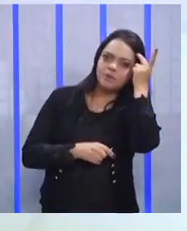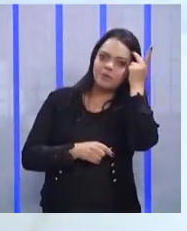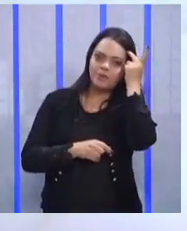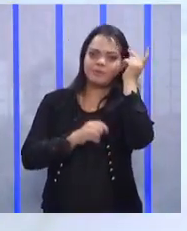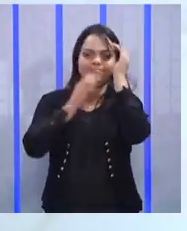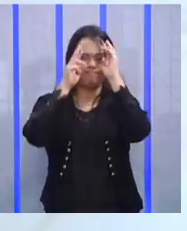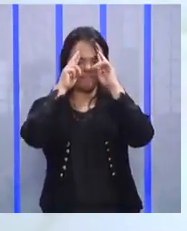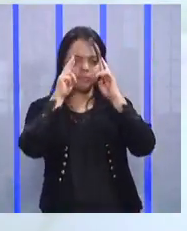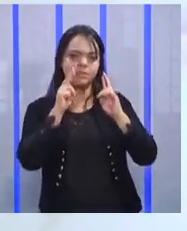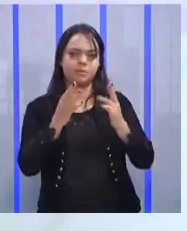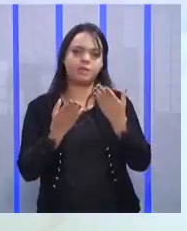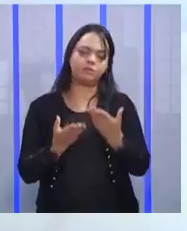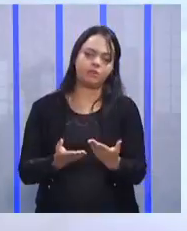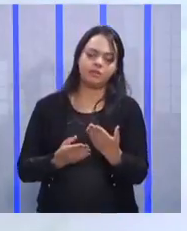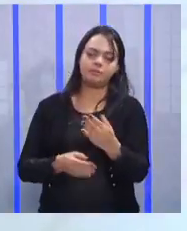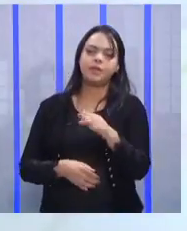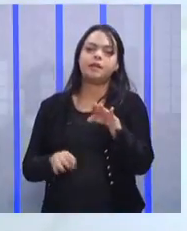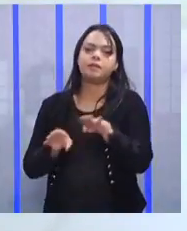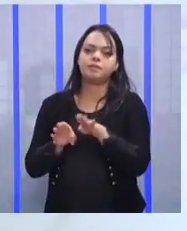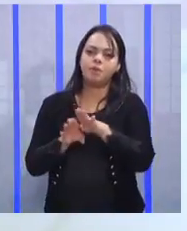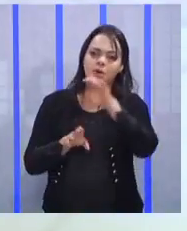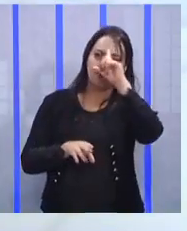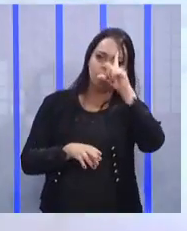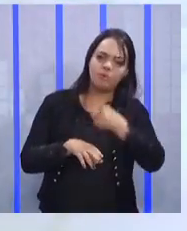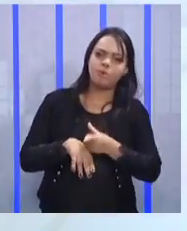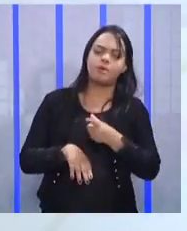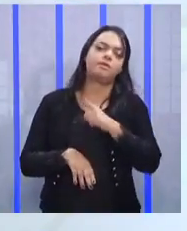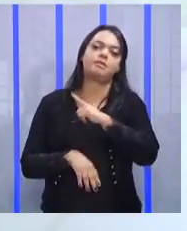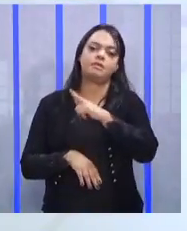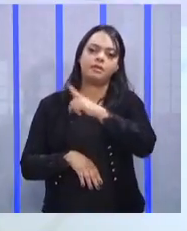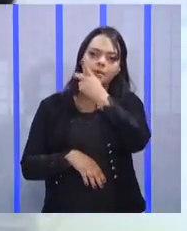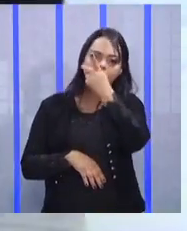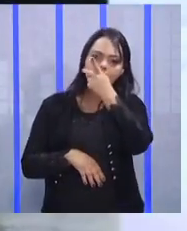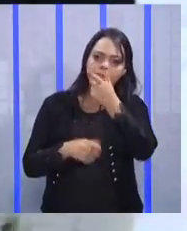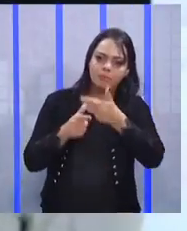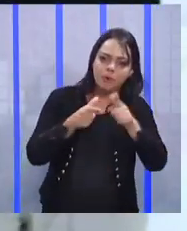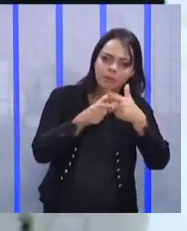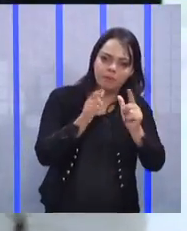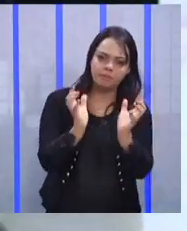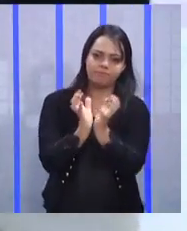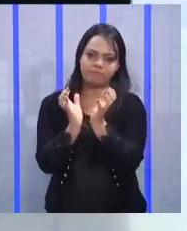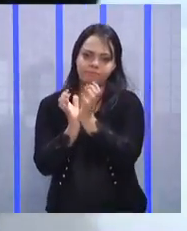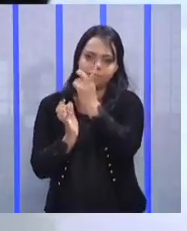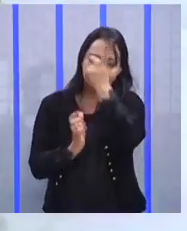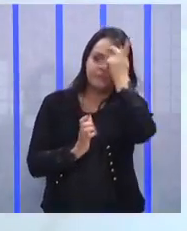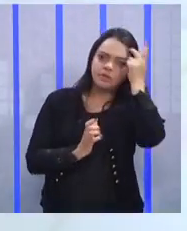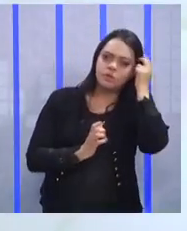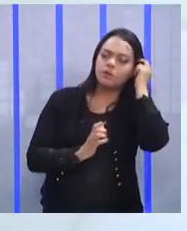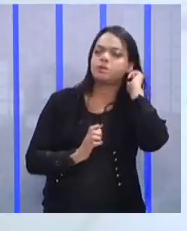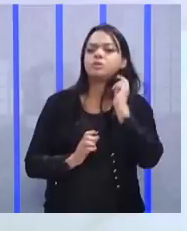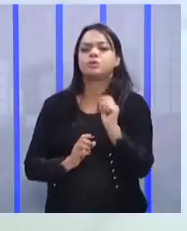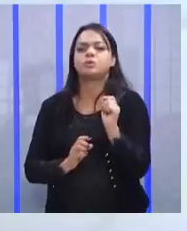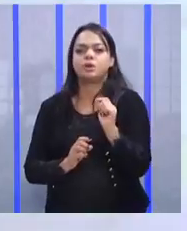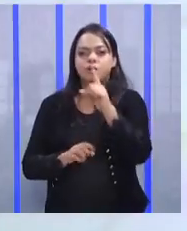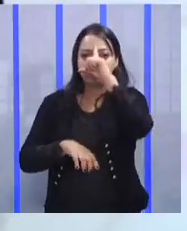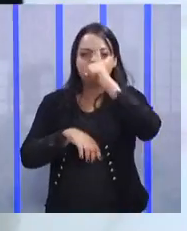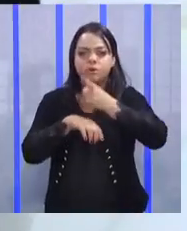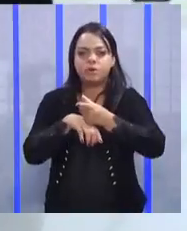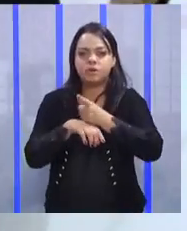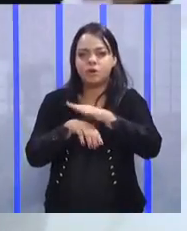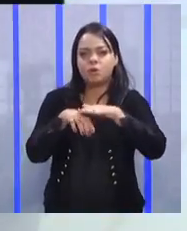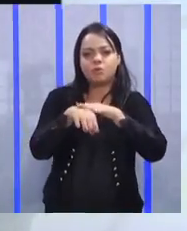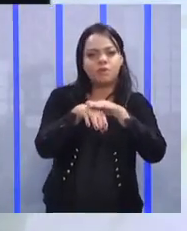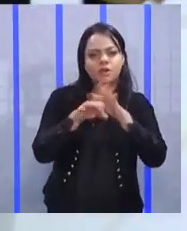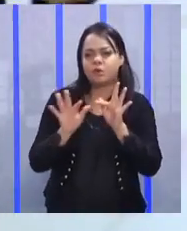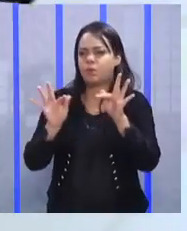problema com a equipe dele, ele não ouve só o primeiro, a primeira versão, não. Ele tem que ouvir as outras pessoas para saber